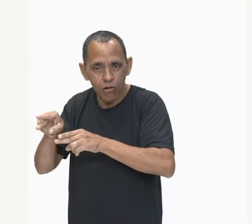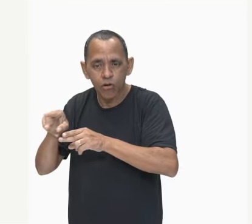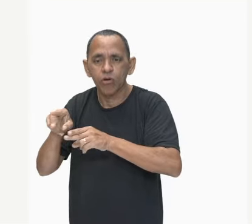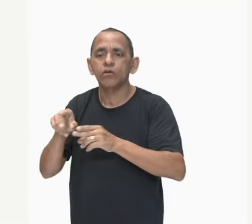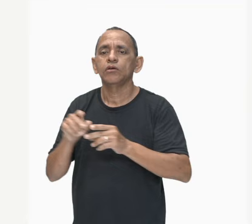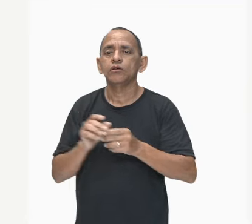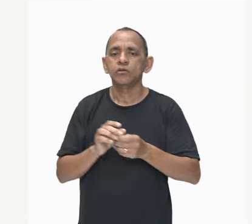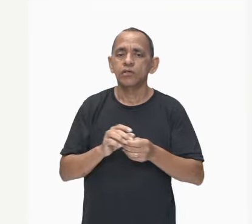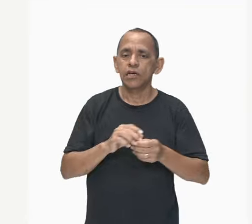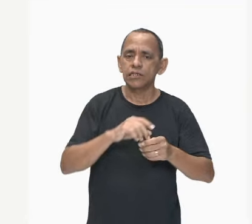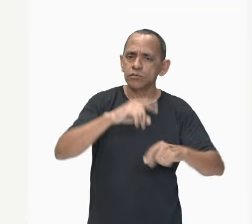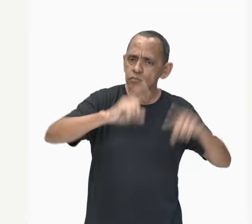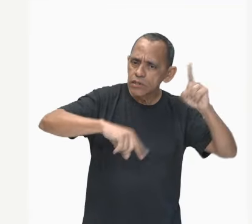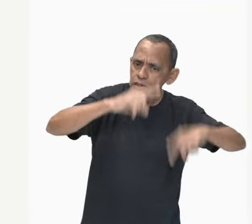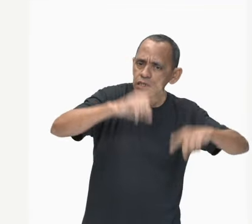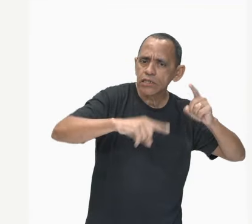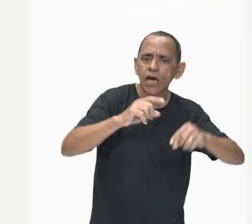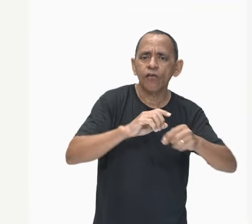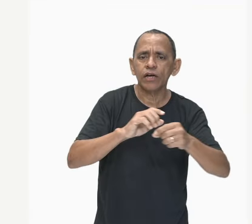Muito bem.